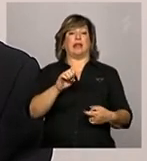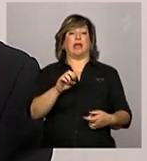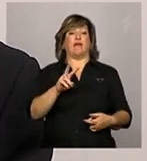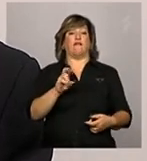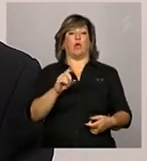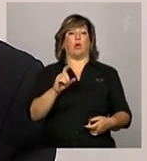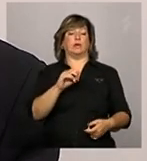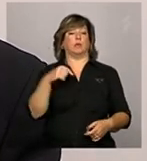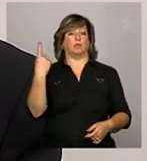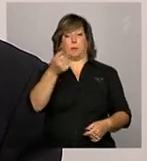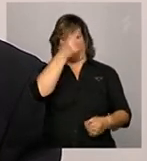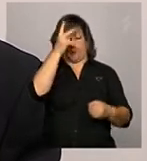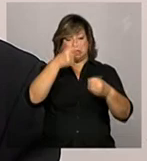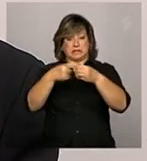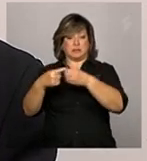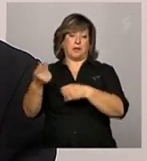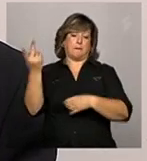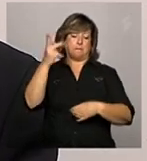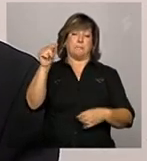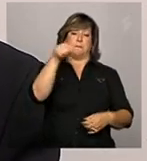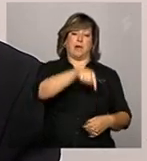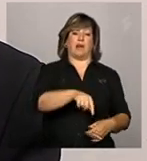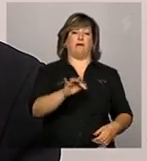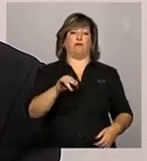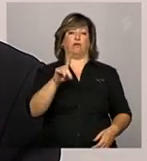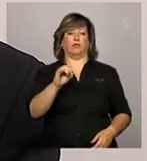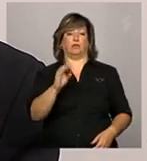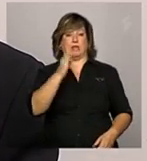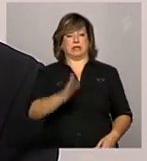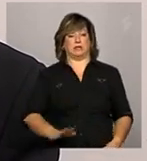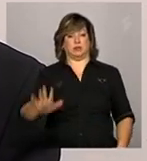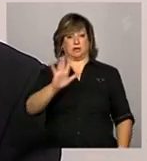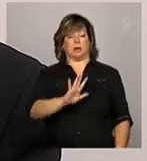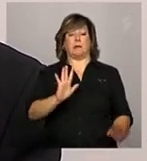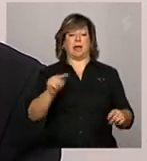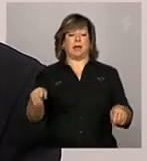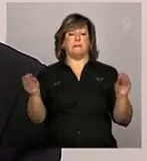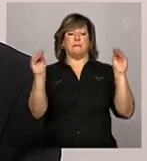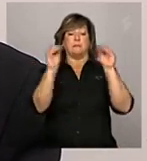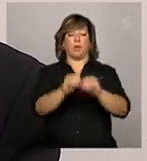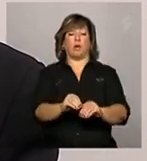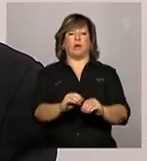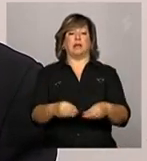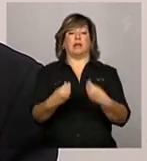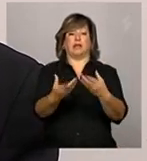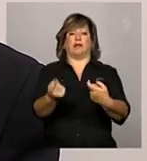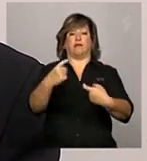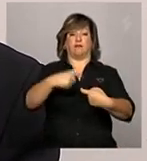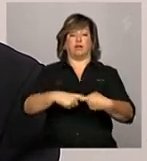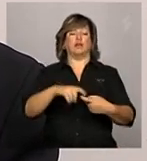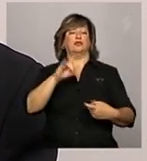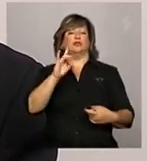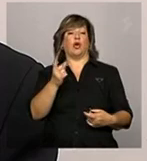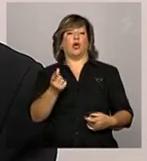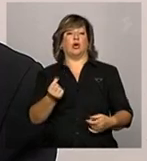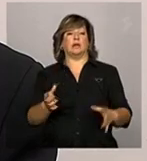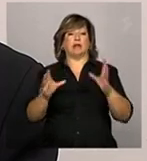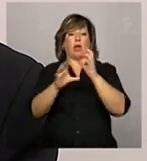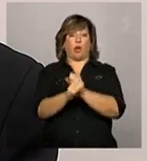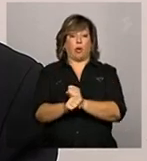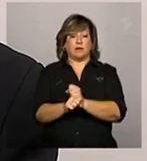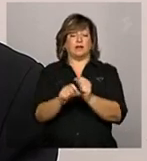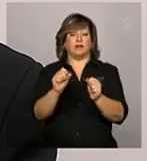nacional. Só que ali naquele campo são colocadas apenas as devoluções feitas da conta direta em que é feito os